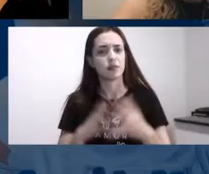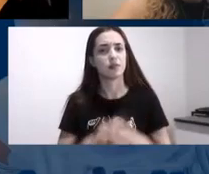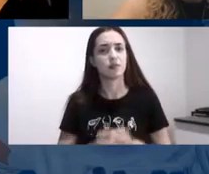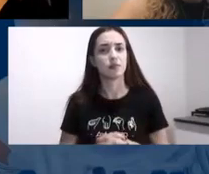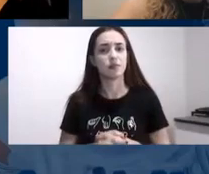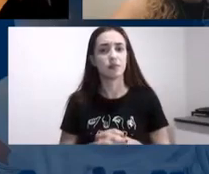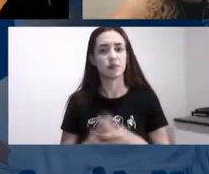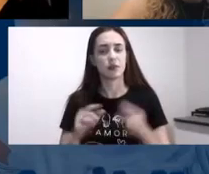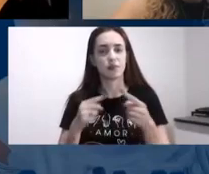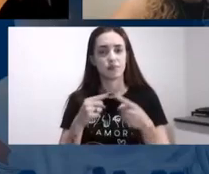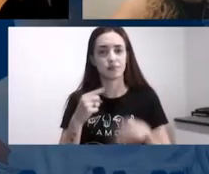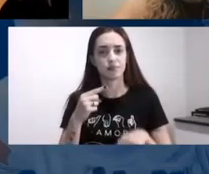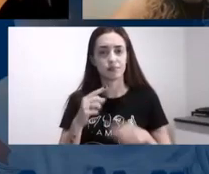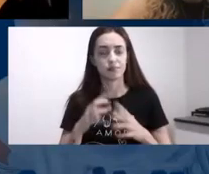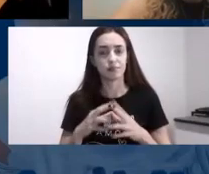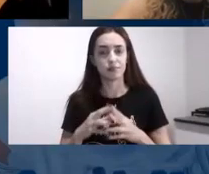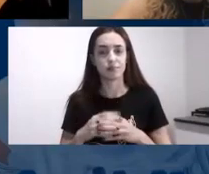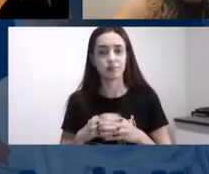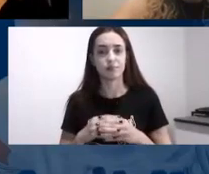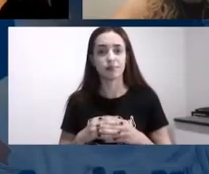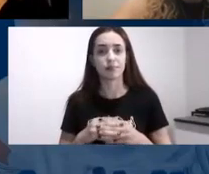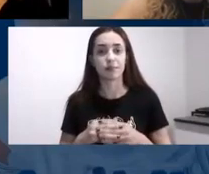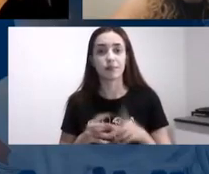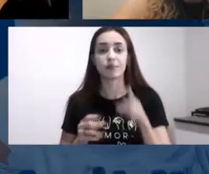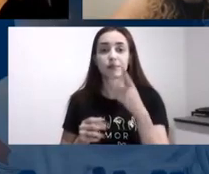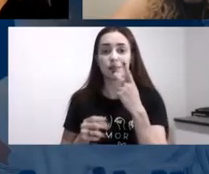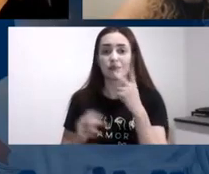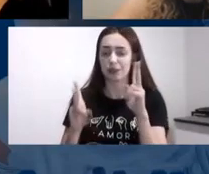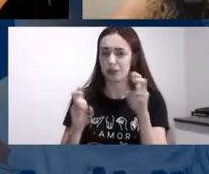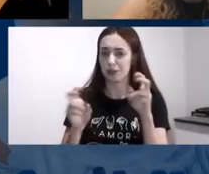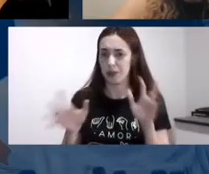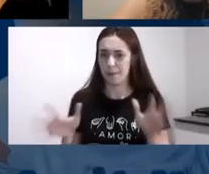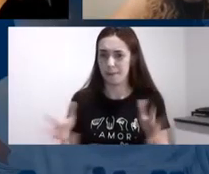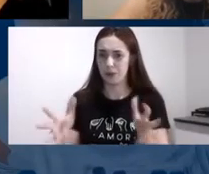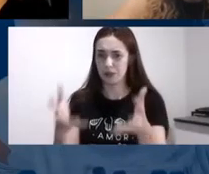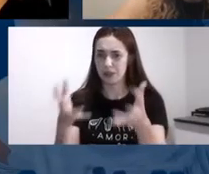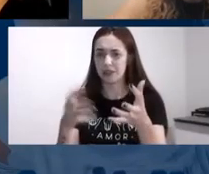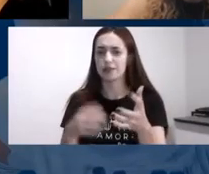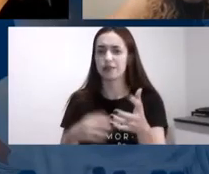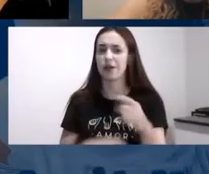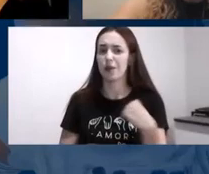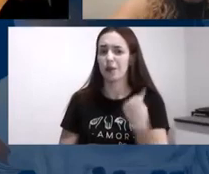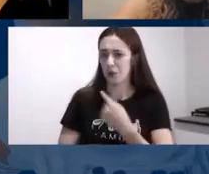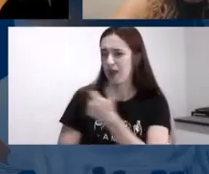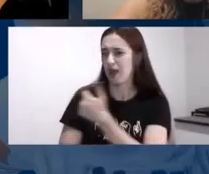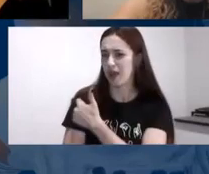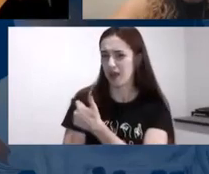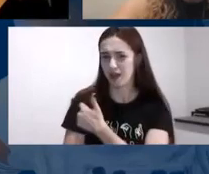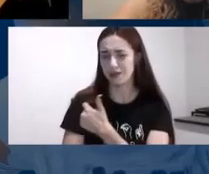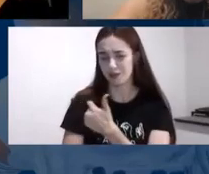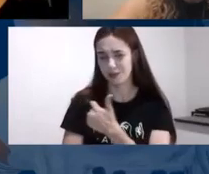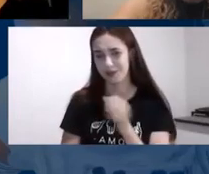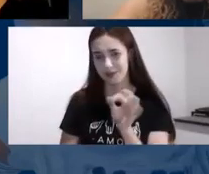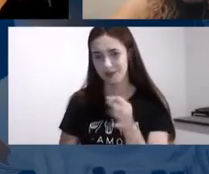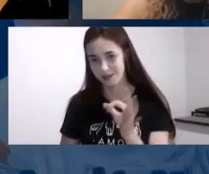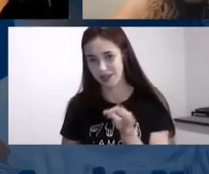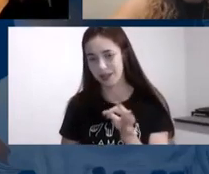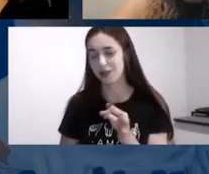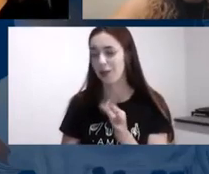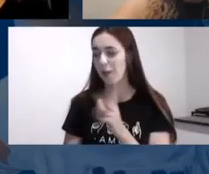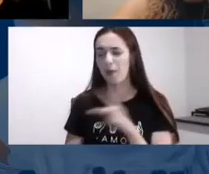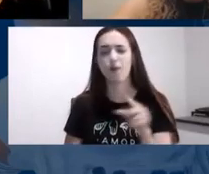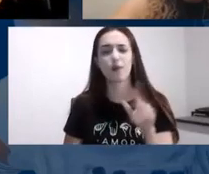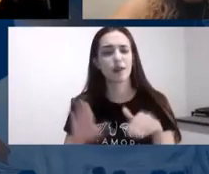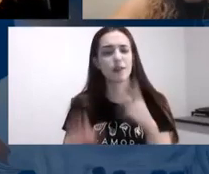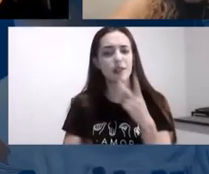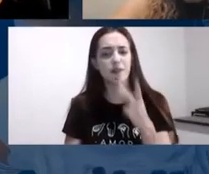extrínseca a questão da nota toda vez você tem vale nota vale nota ou seja é uma motivação extrínseca é uma motivação de fora